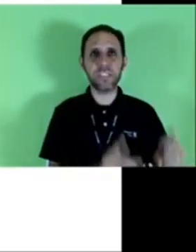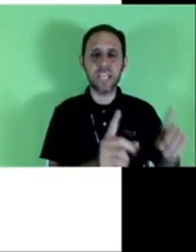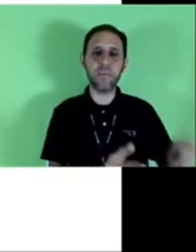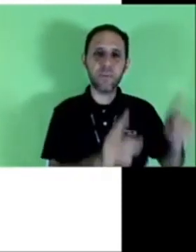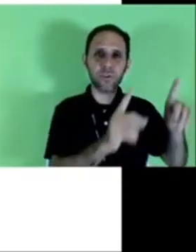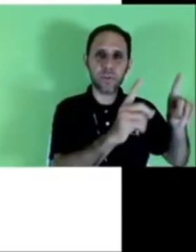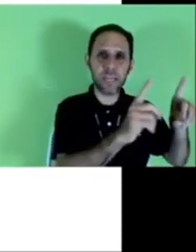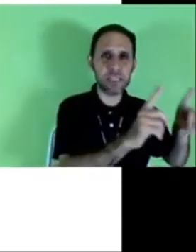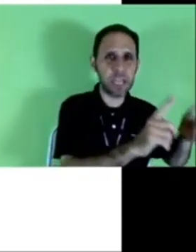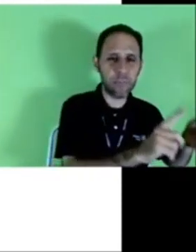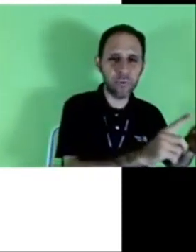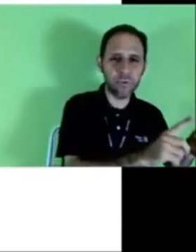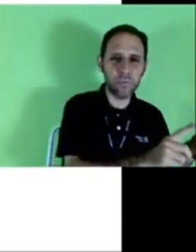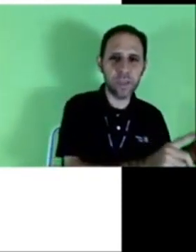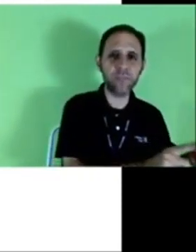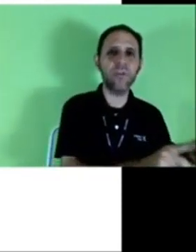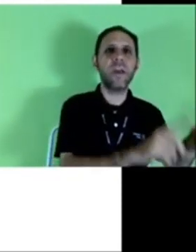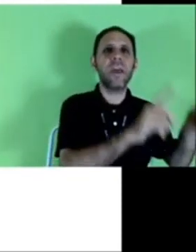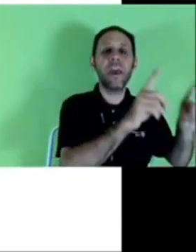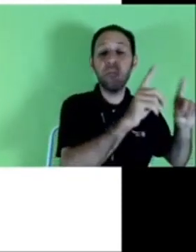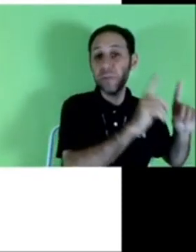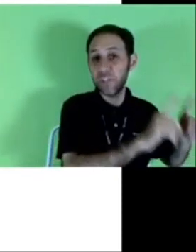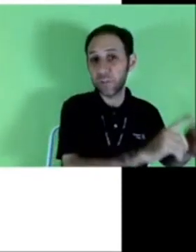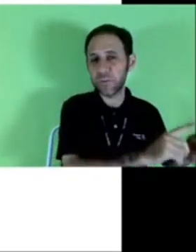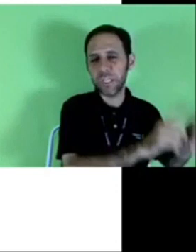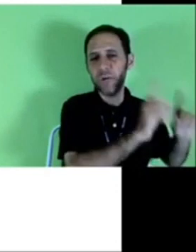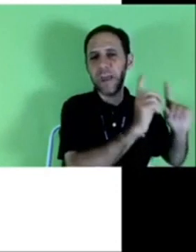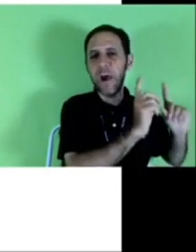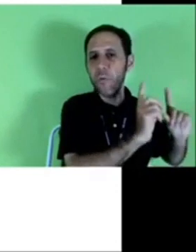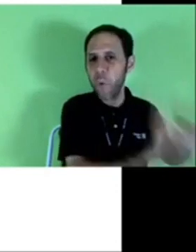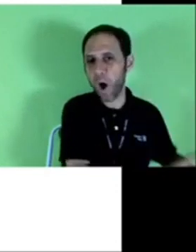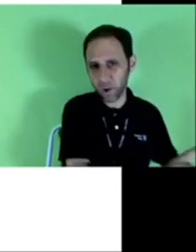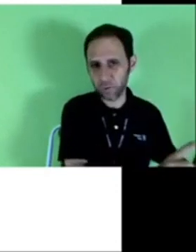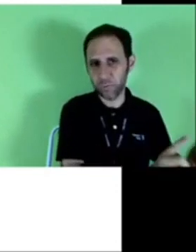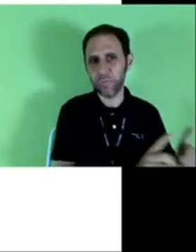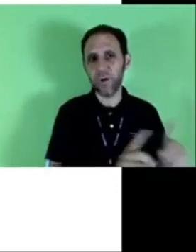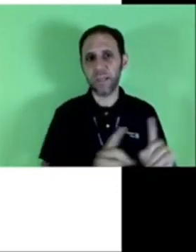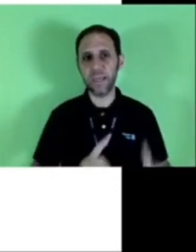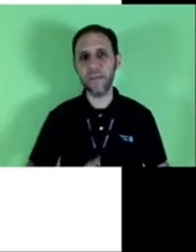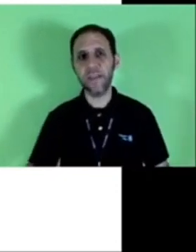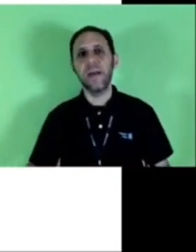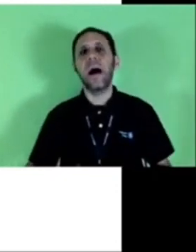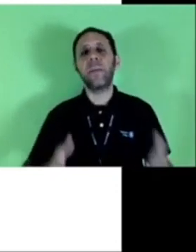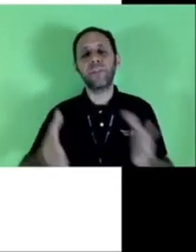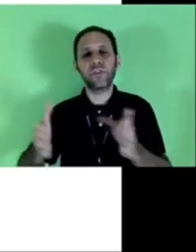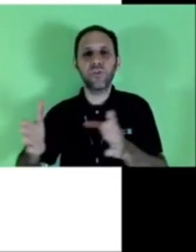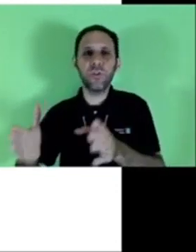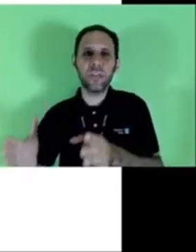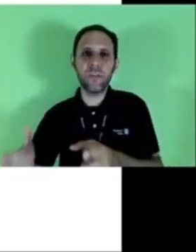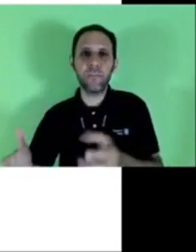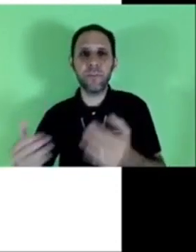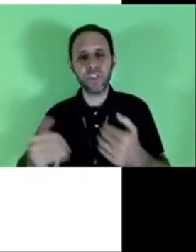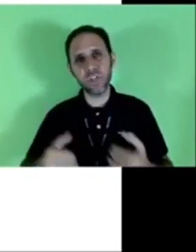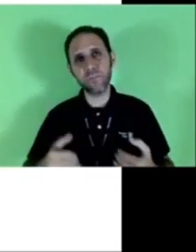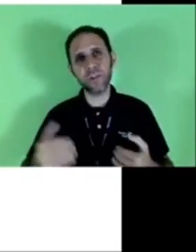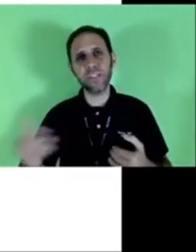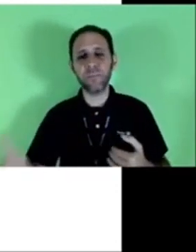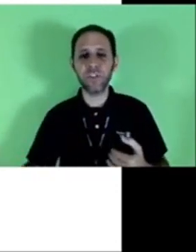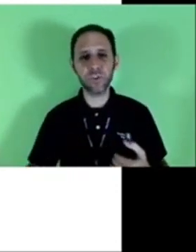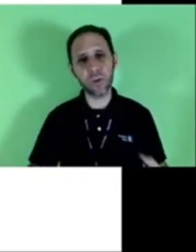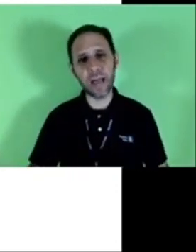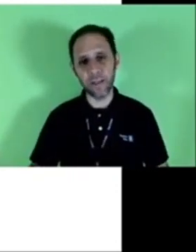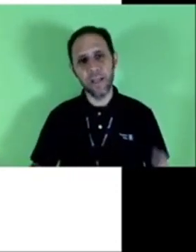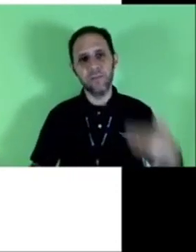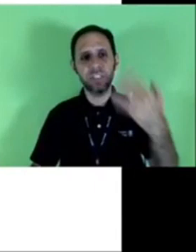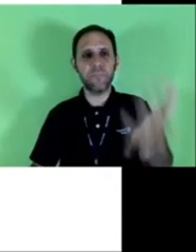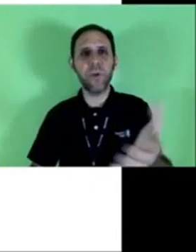instituição sempre a pessoa que recebe o documento é uma instituição é um órgão ok a pessoa que vai pedir pode